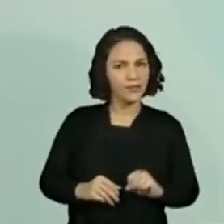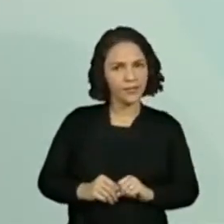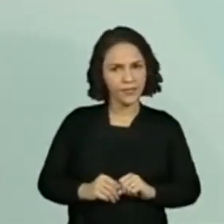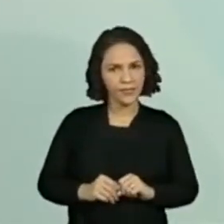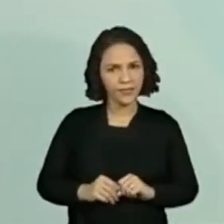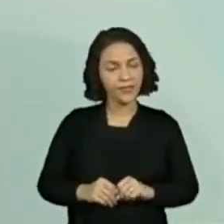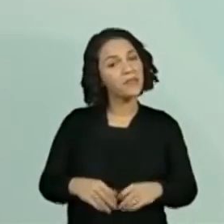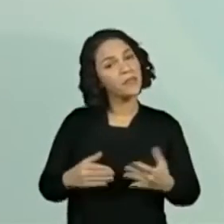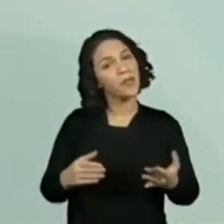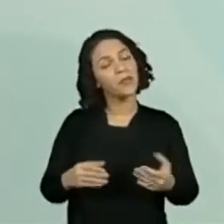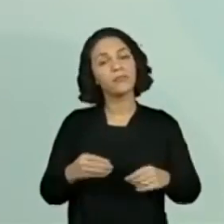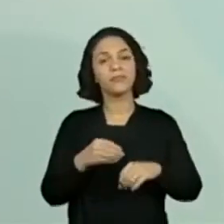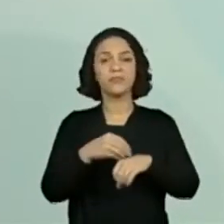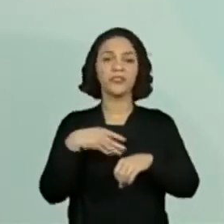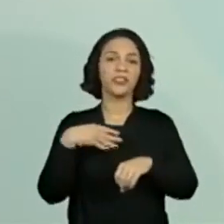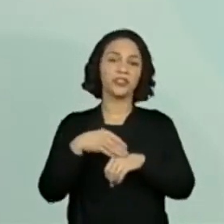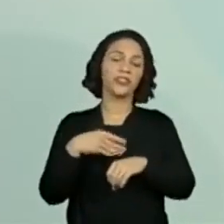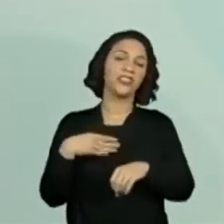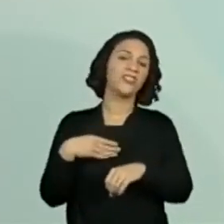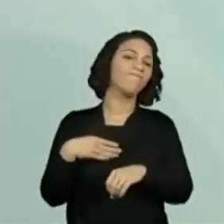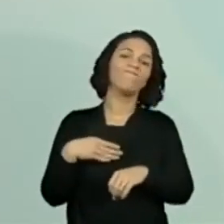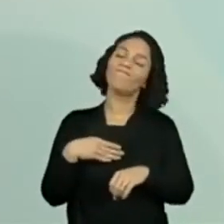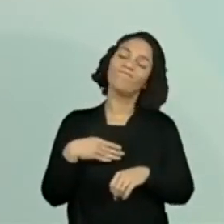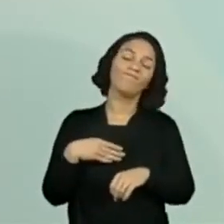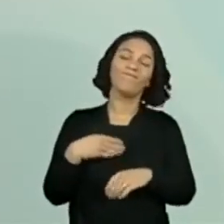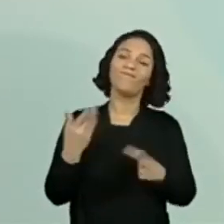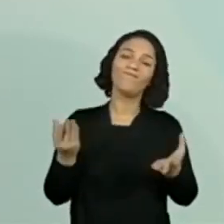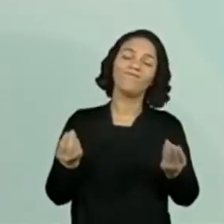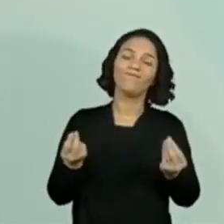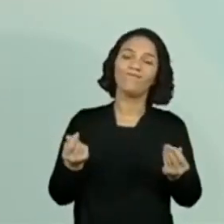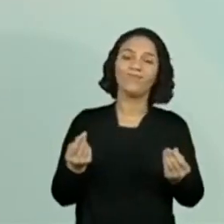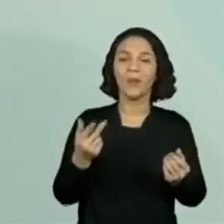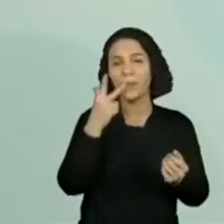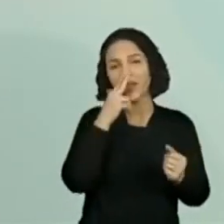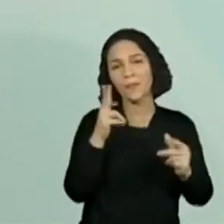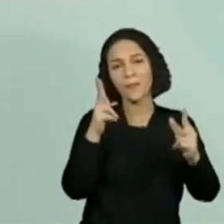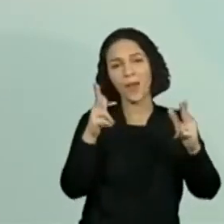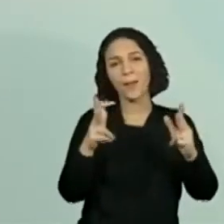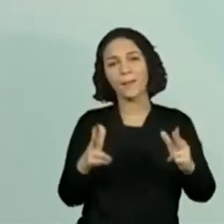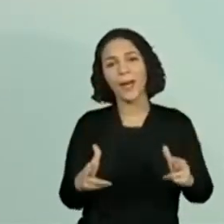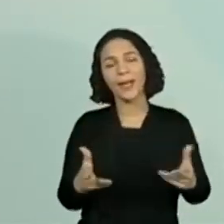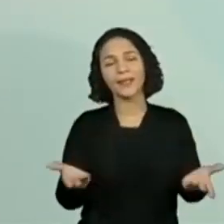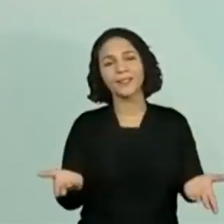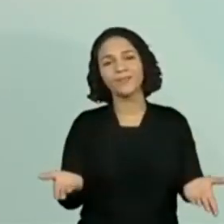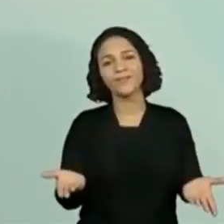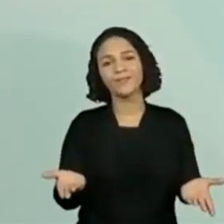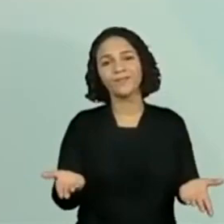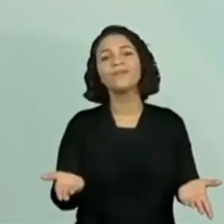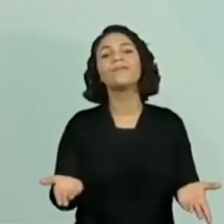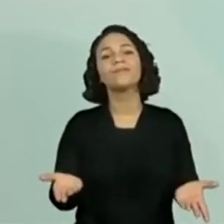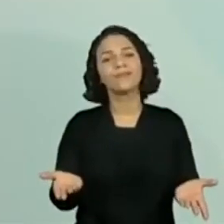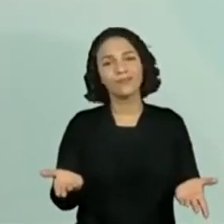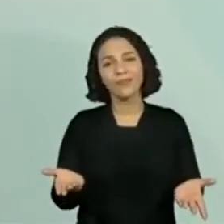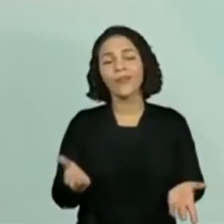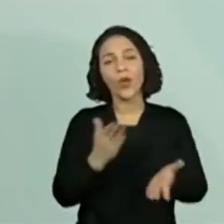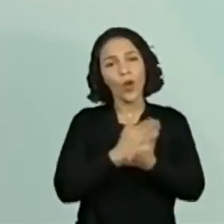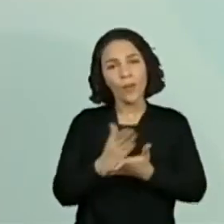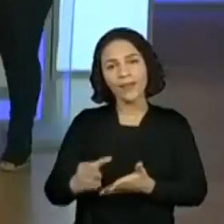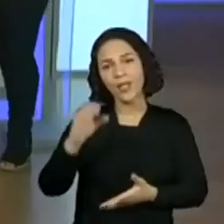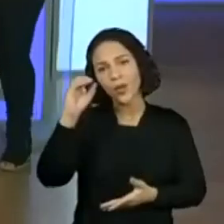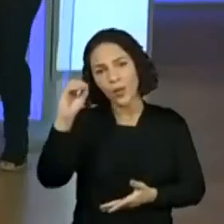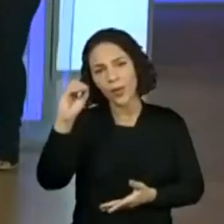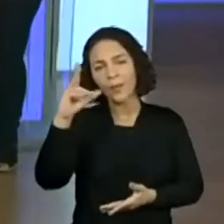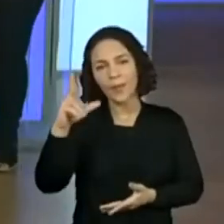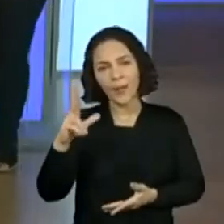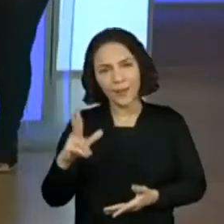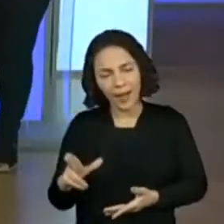foram boas pistas. Dois títulos, dois títulos que começam com O e que terminam com S.